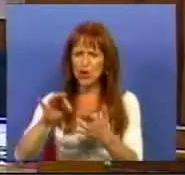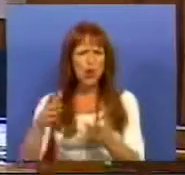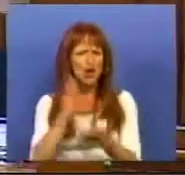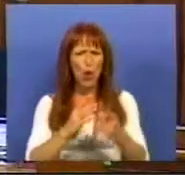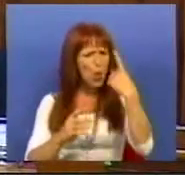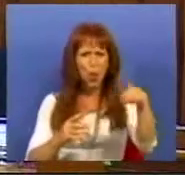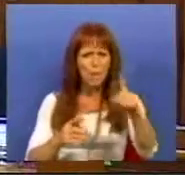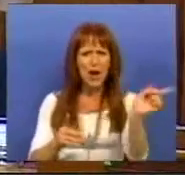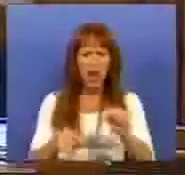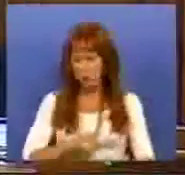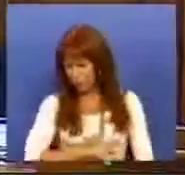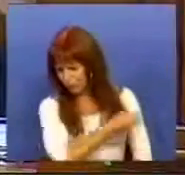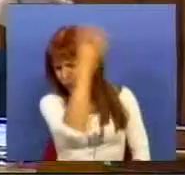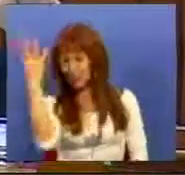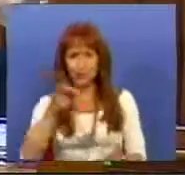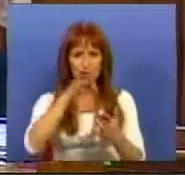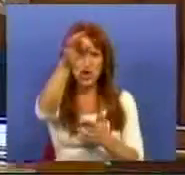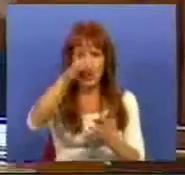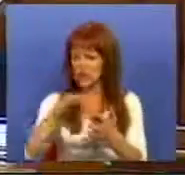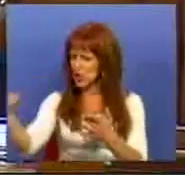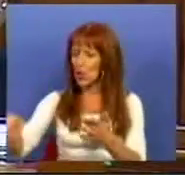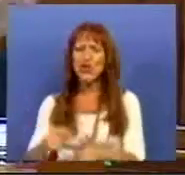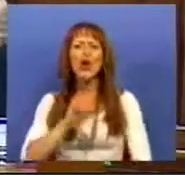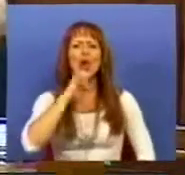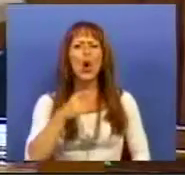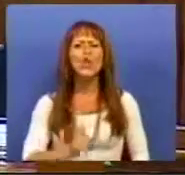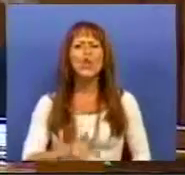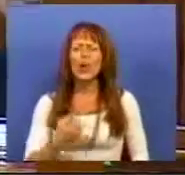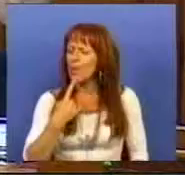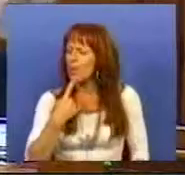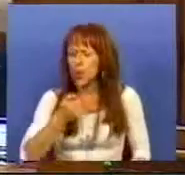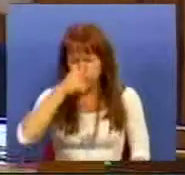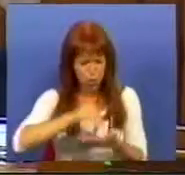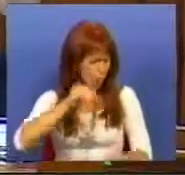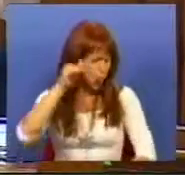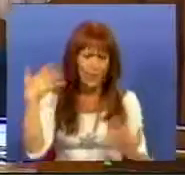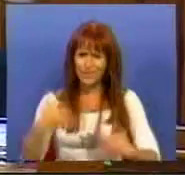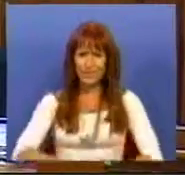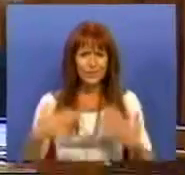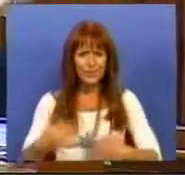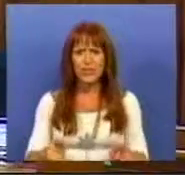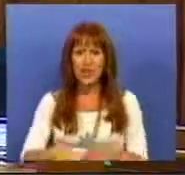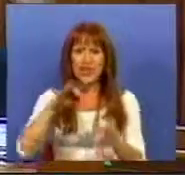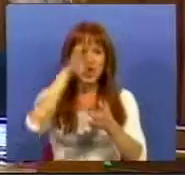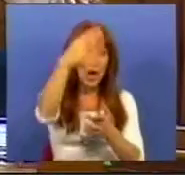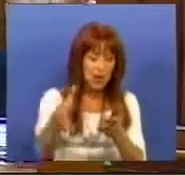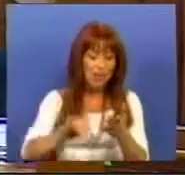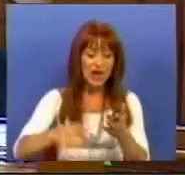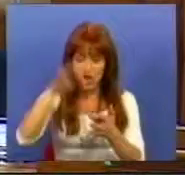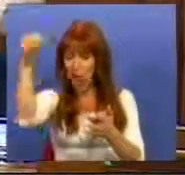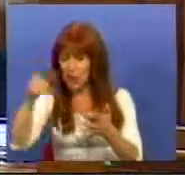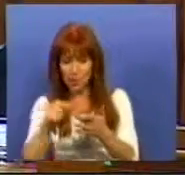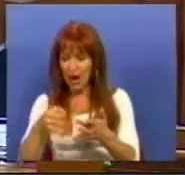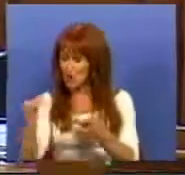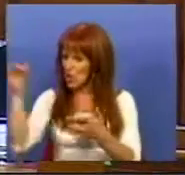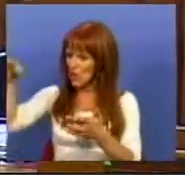só uma exceção, é um conjunto de exceções. E o Código que era tão denso, tão denso, de exceção em exceção, vai